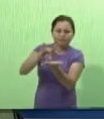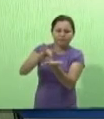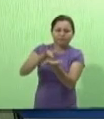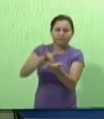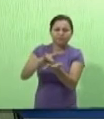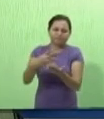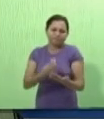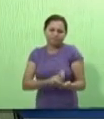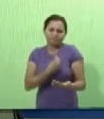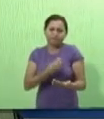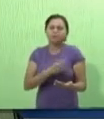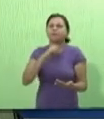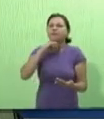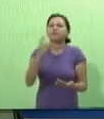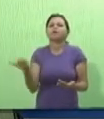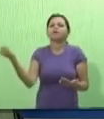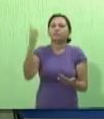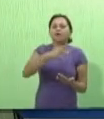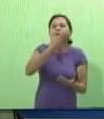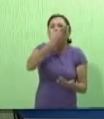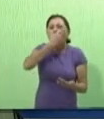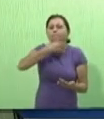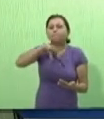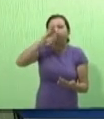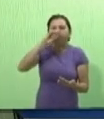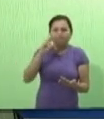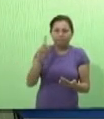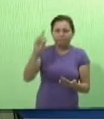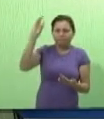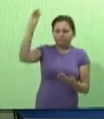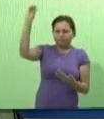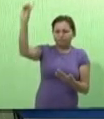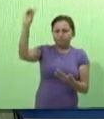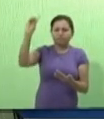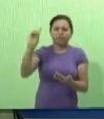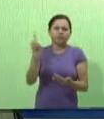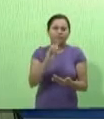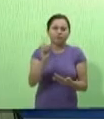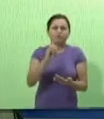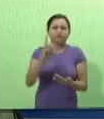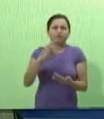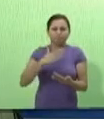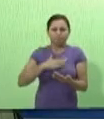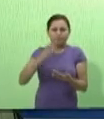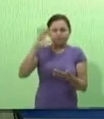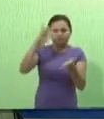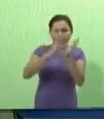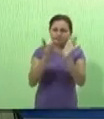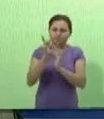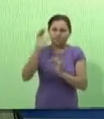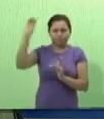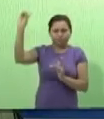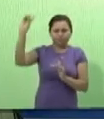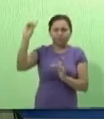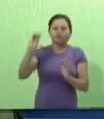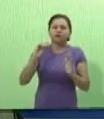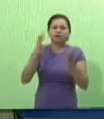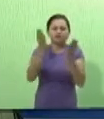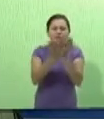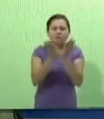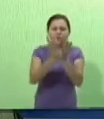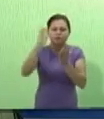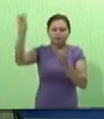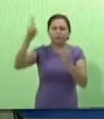e a vida. Ninguém vem ao Pai a não ser por mim. A Bíblia diz em Romanos que todos